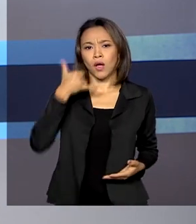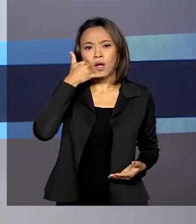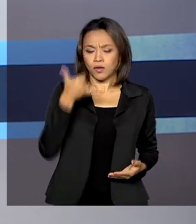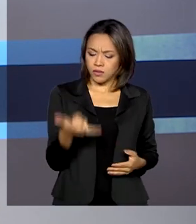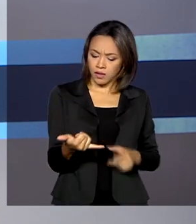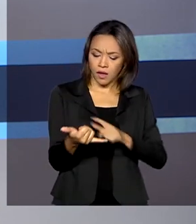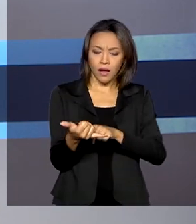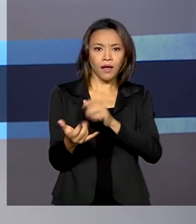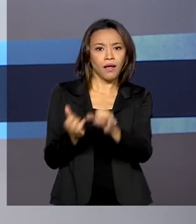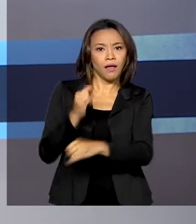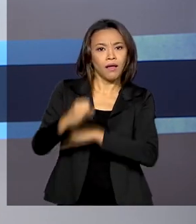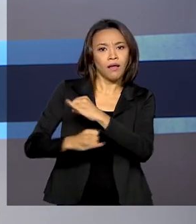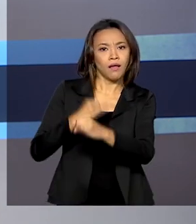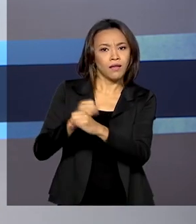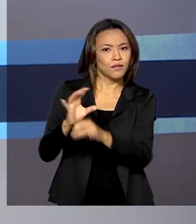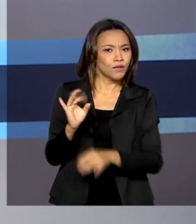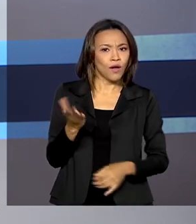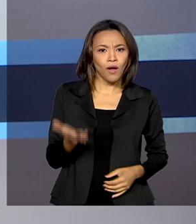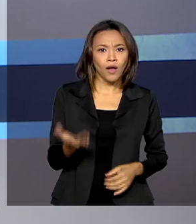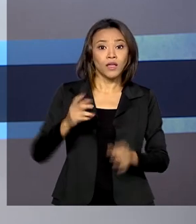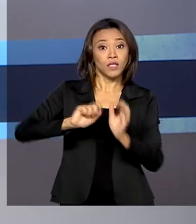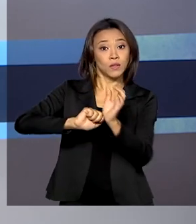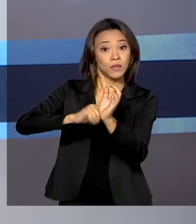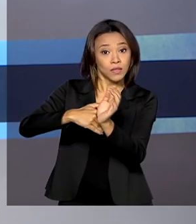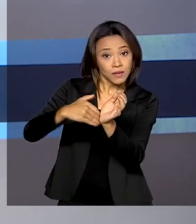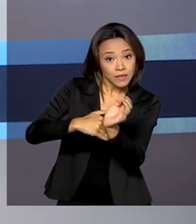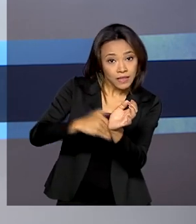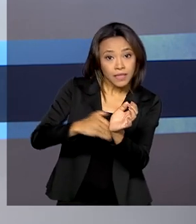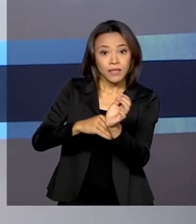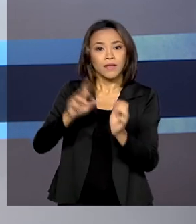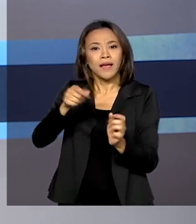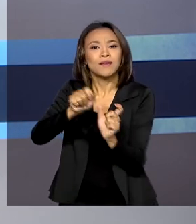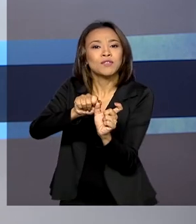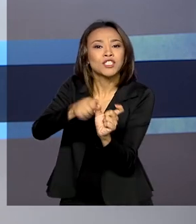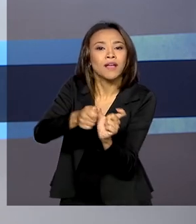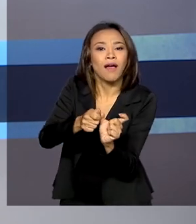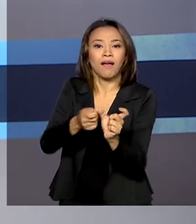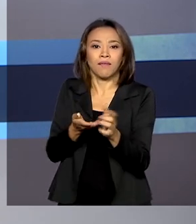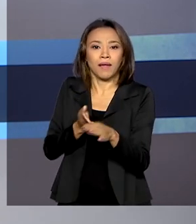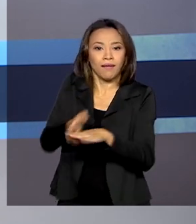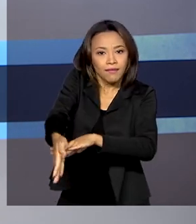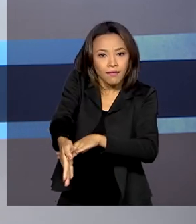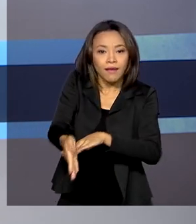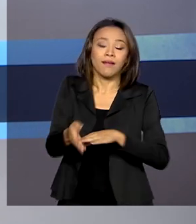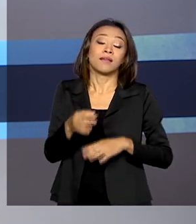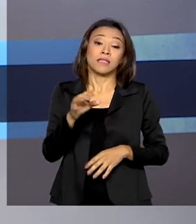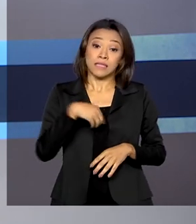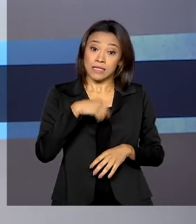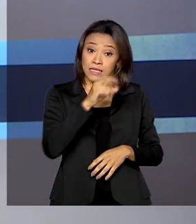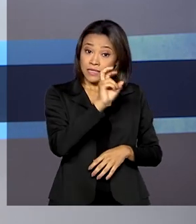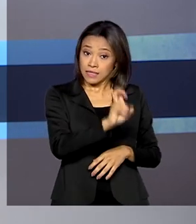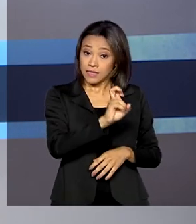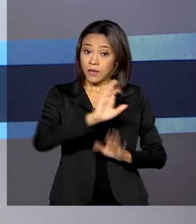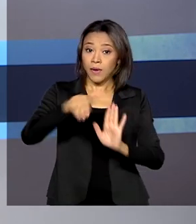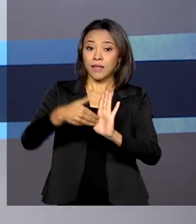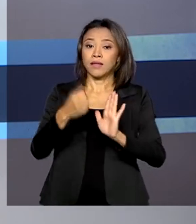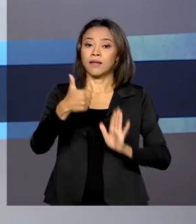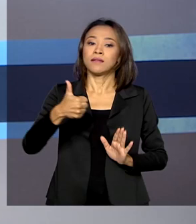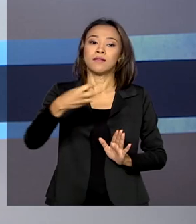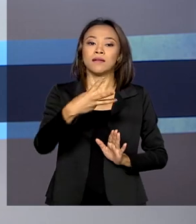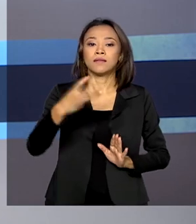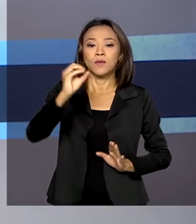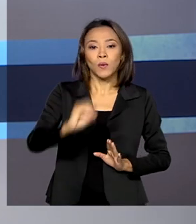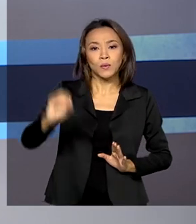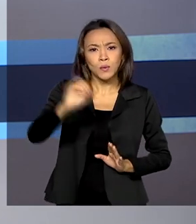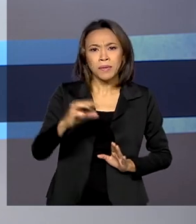acesso à internet e um tipo de código chamado de chave. Entre 5 e 13 de outubro, cerca de 30 milhões